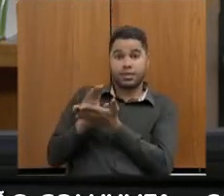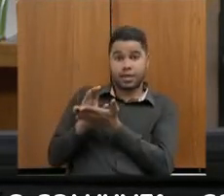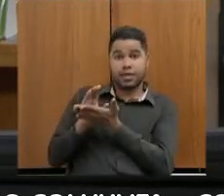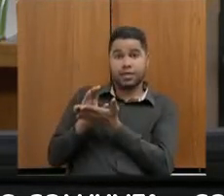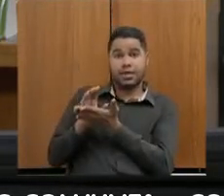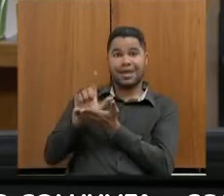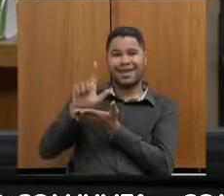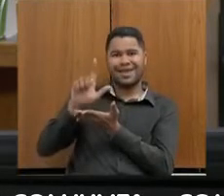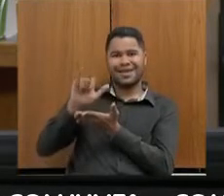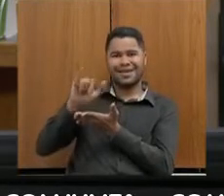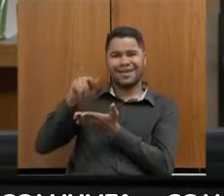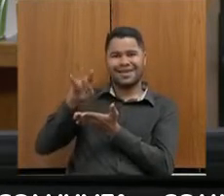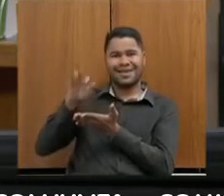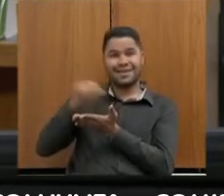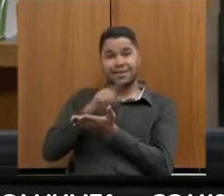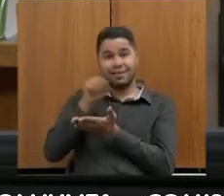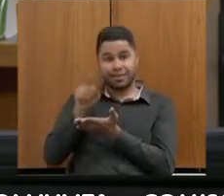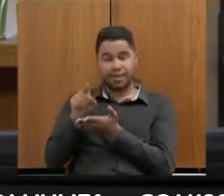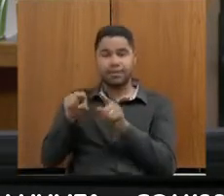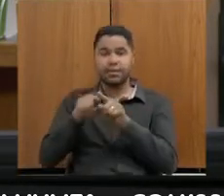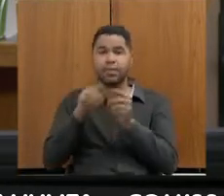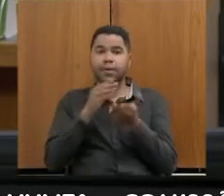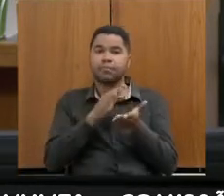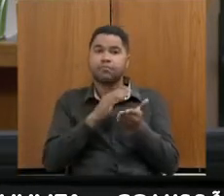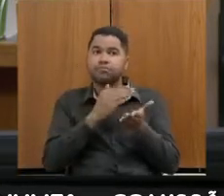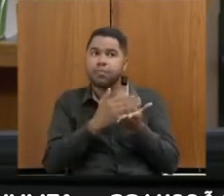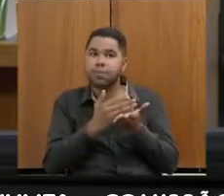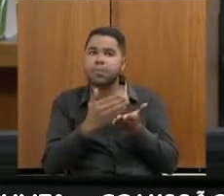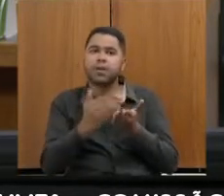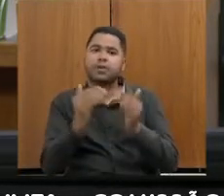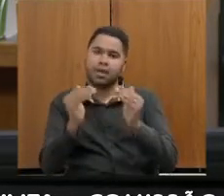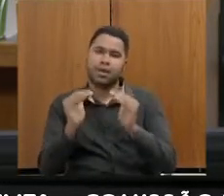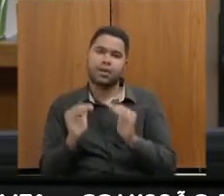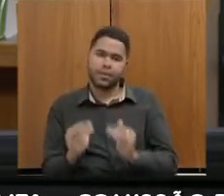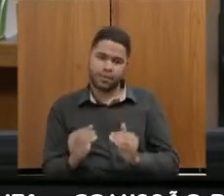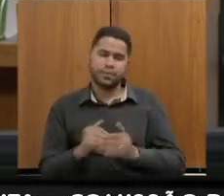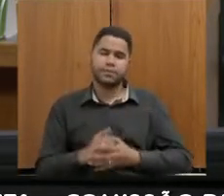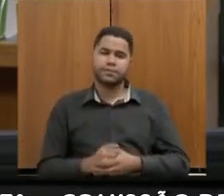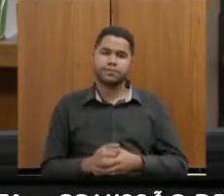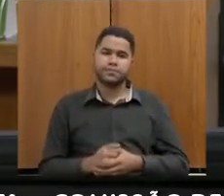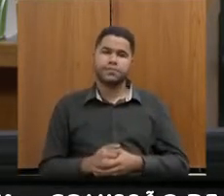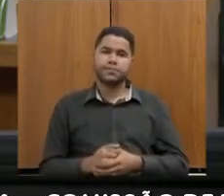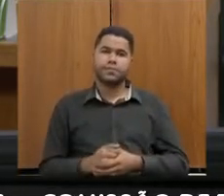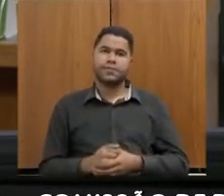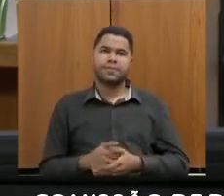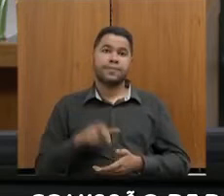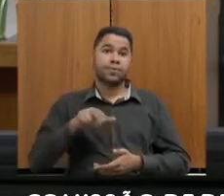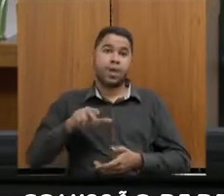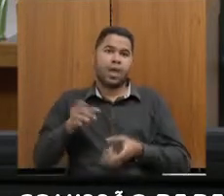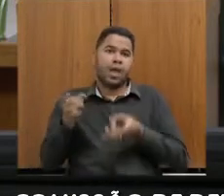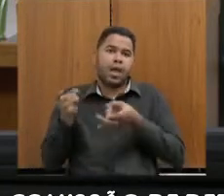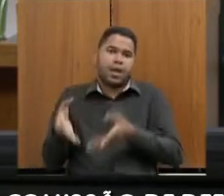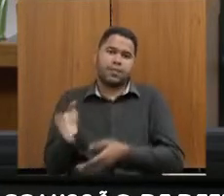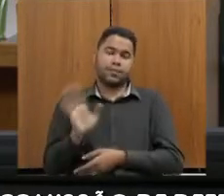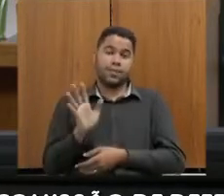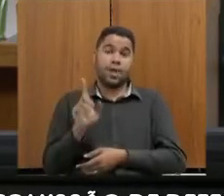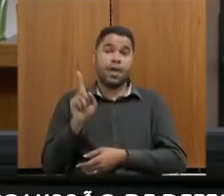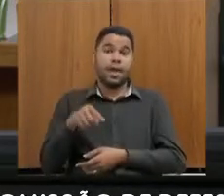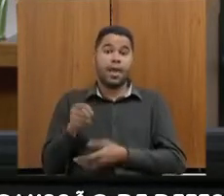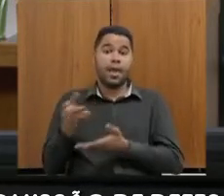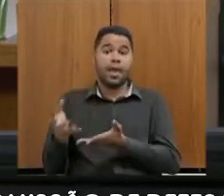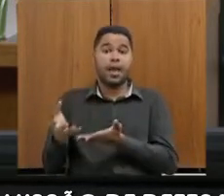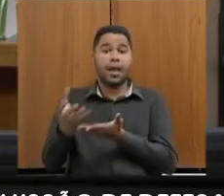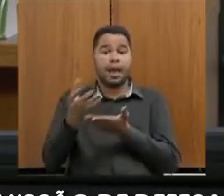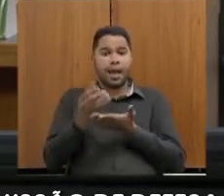incentivos prestados, ele está em um patamar bastante abaixo. Então, a questão não é abrir mão, na realidade, ele atraiu